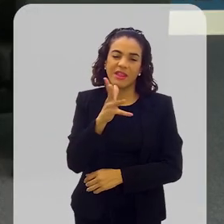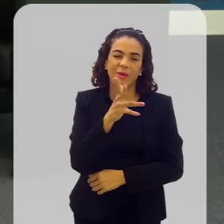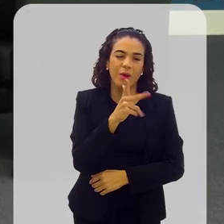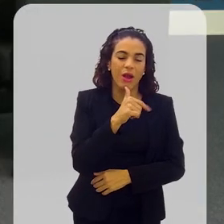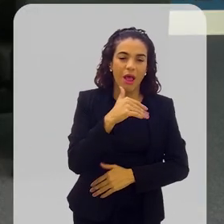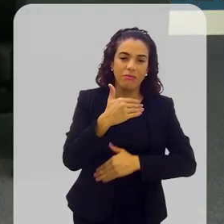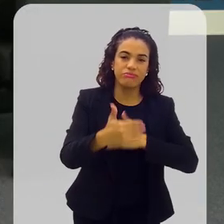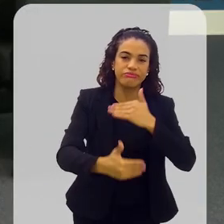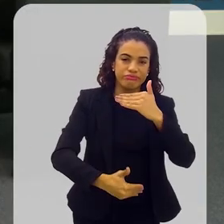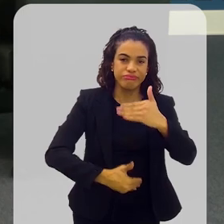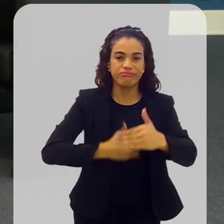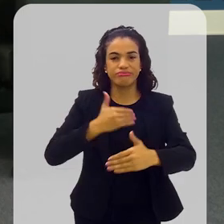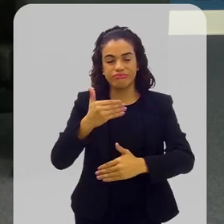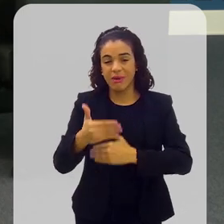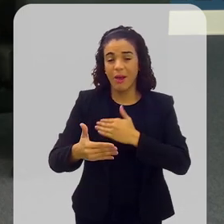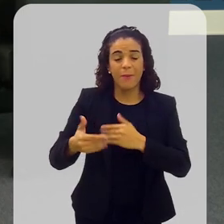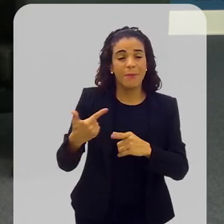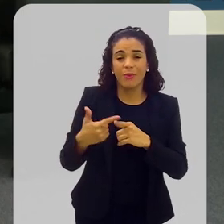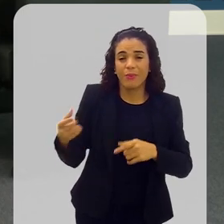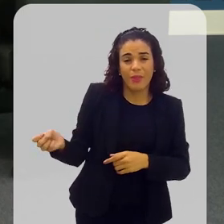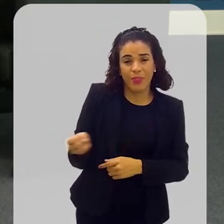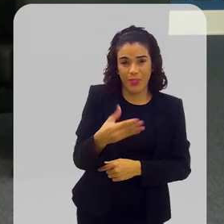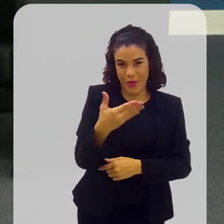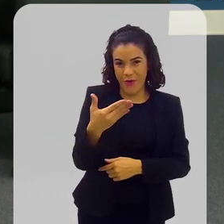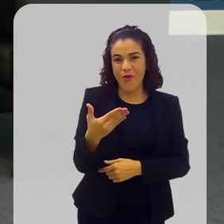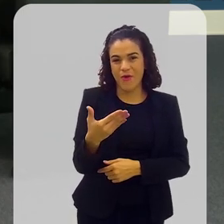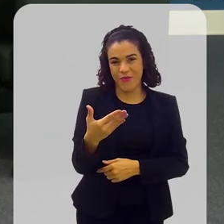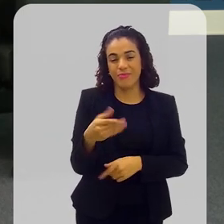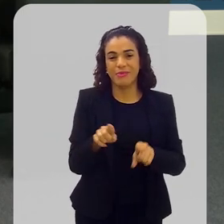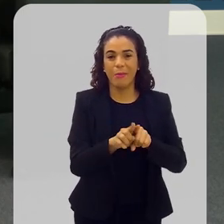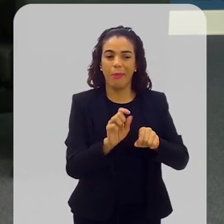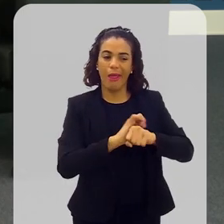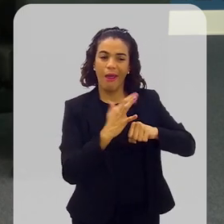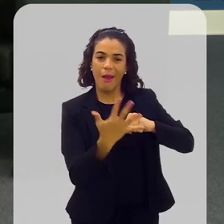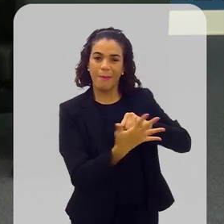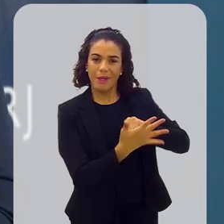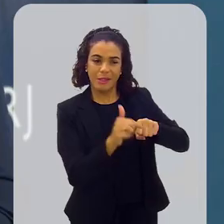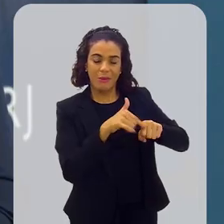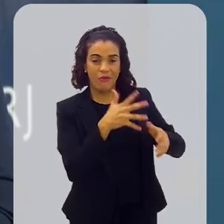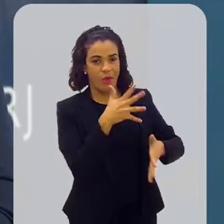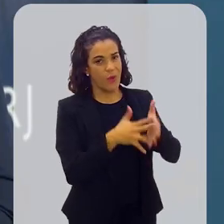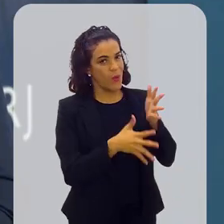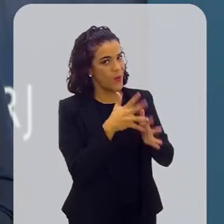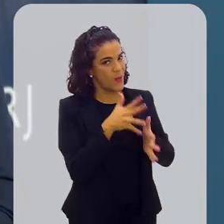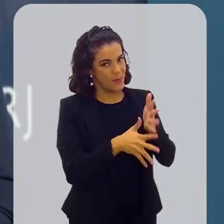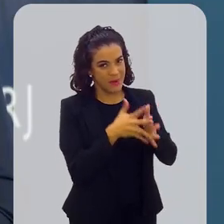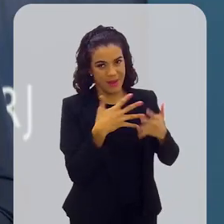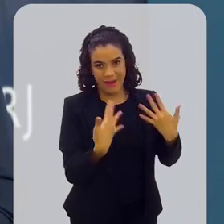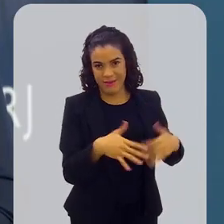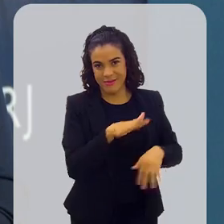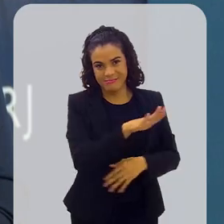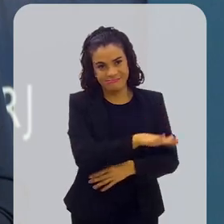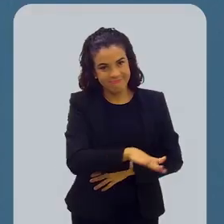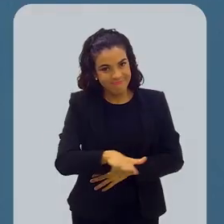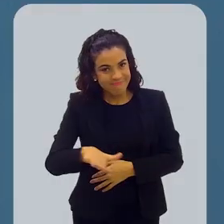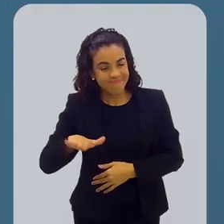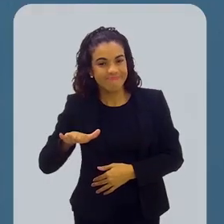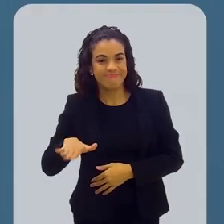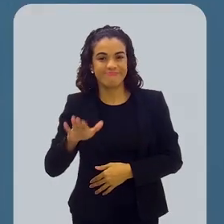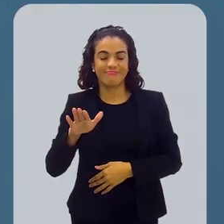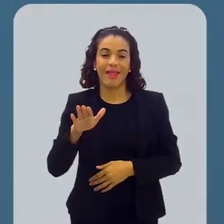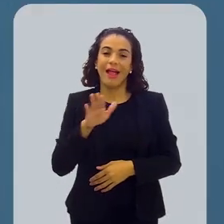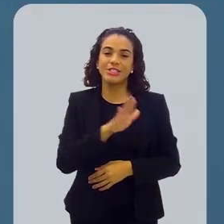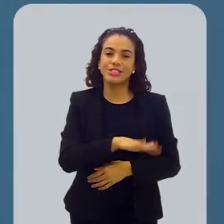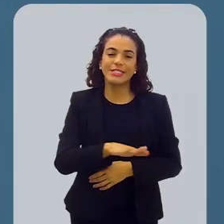demanda que vai levar tempo, é um processo cultural novo que estamos vivendo, esse pós-pandemia também foi muito complicado para as